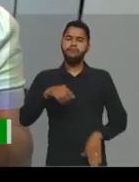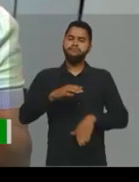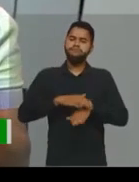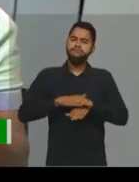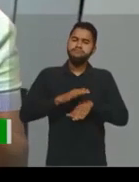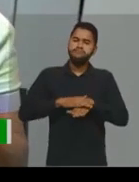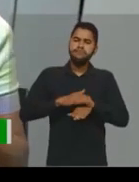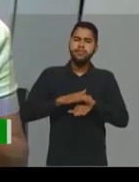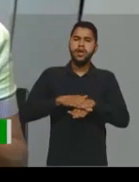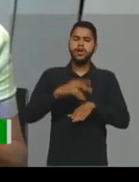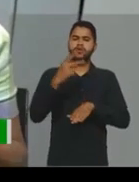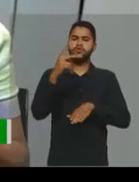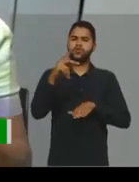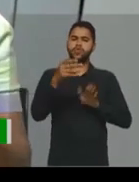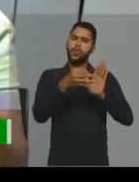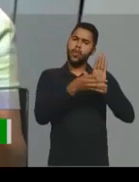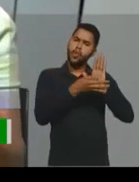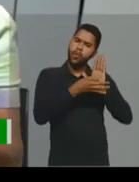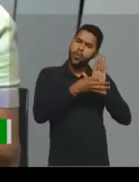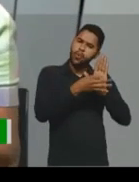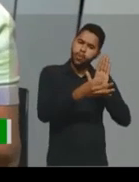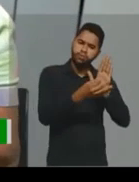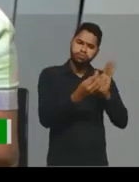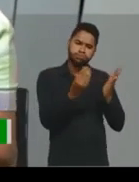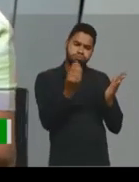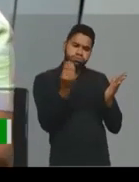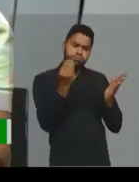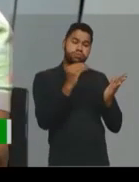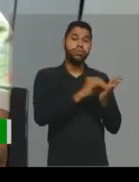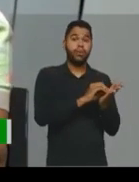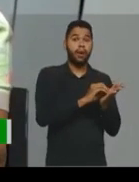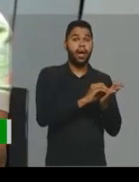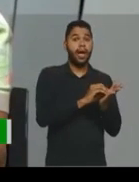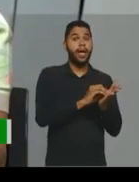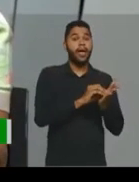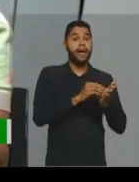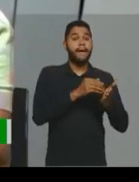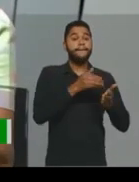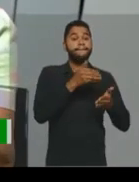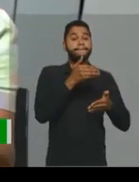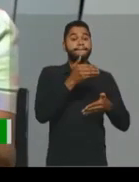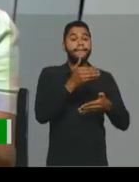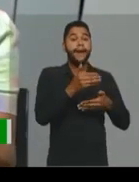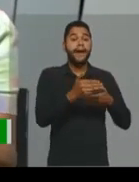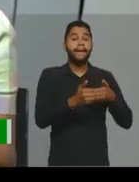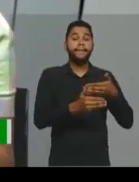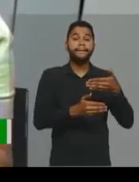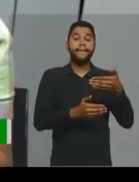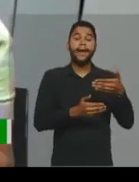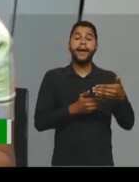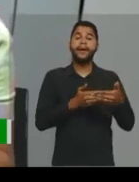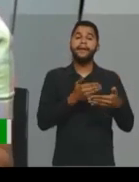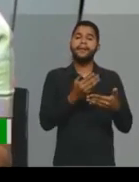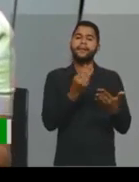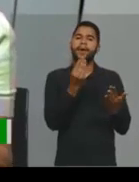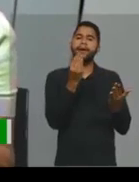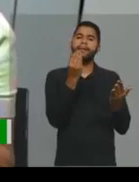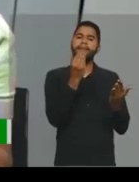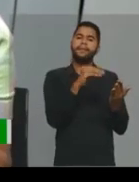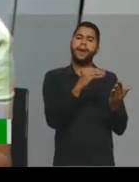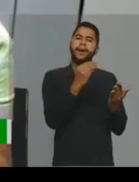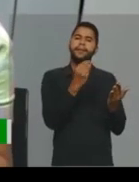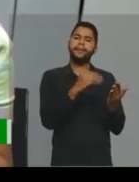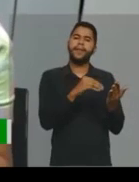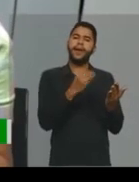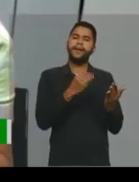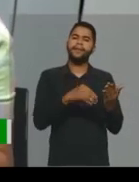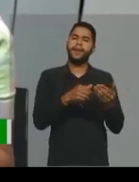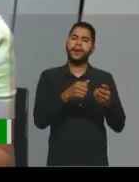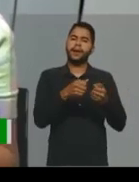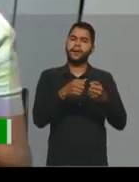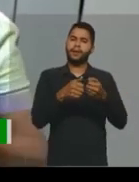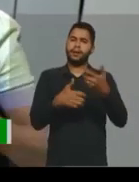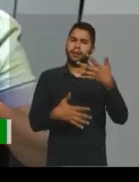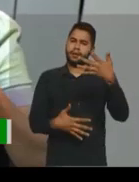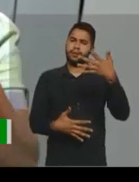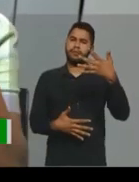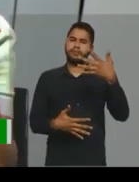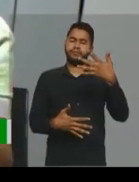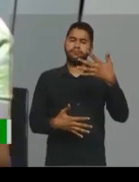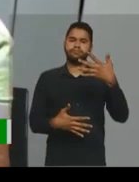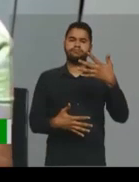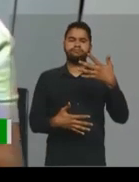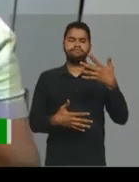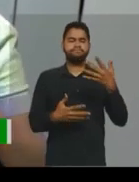texto que vai ter a sua opinião, então, nesse desenvolvimento, você vai colocar estes dados, né?